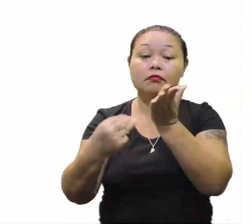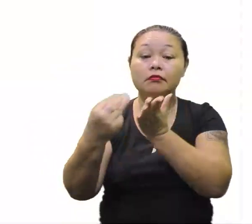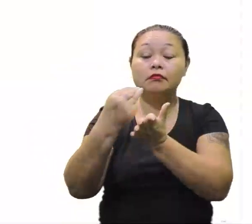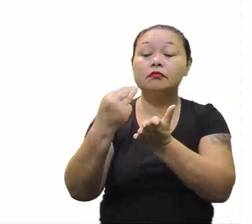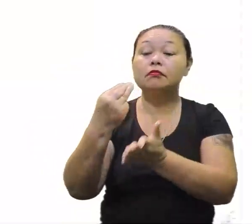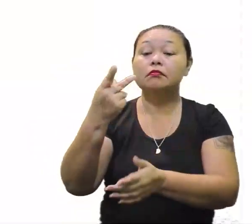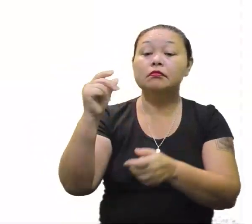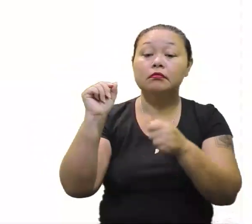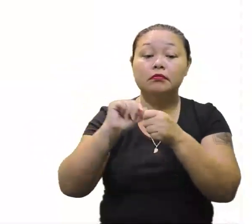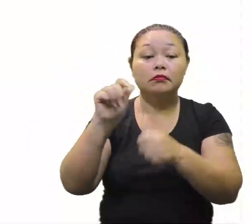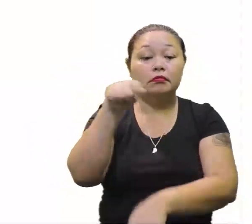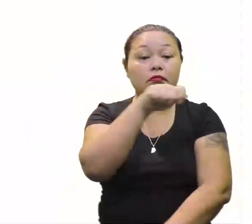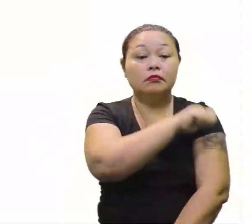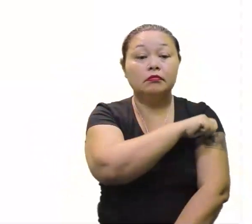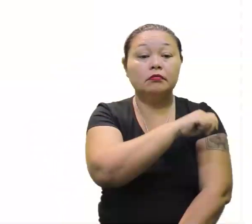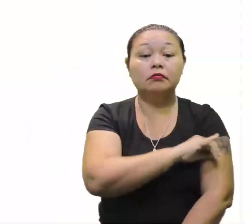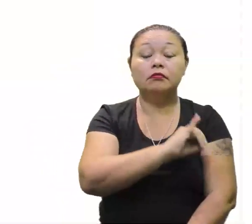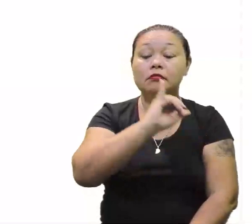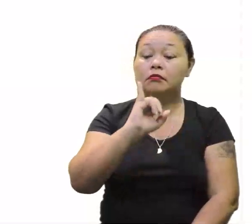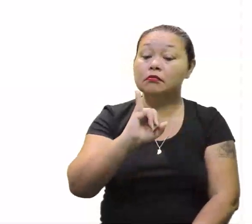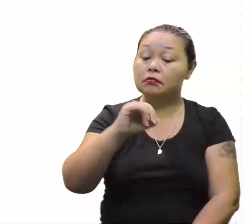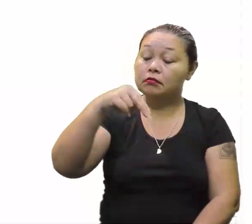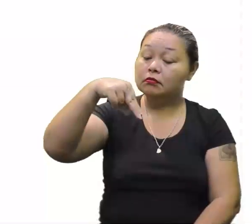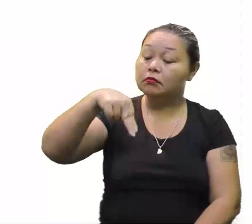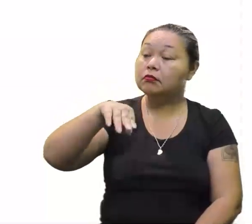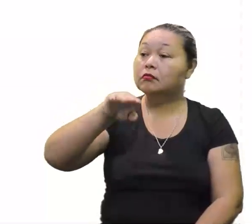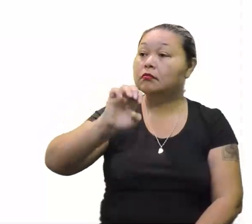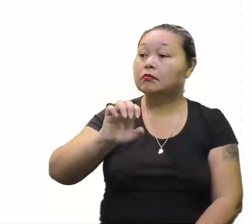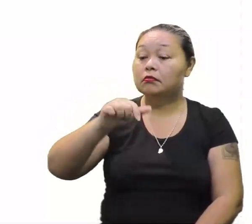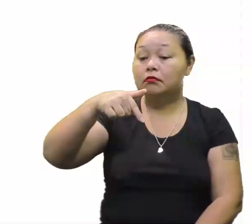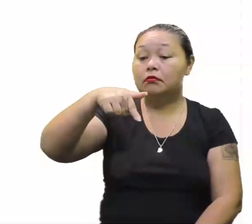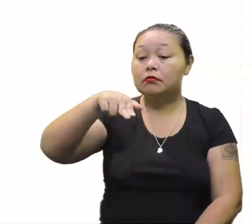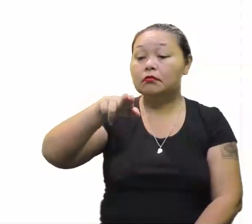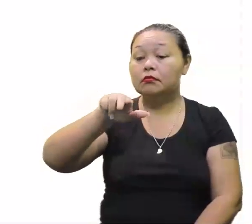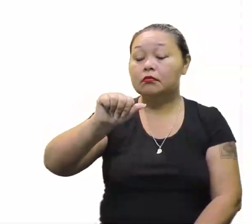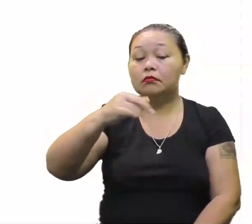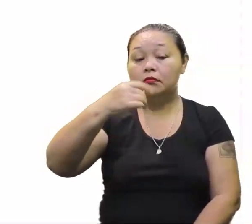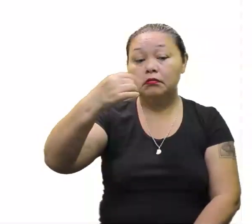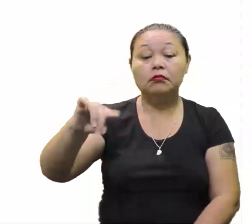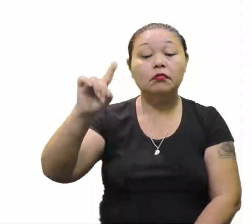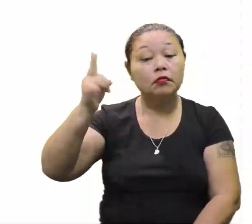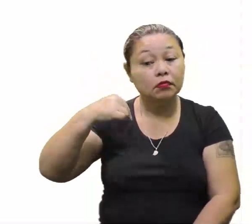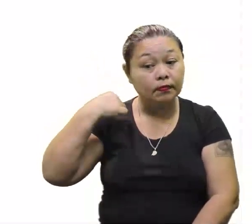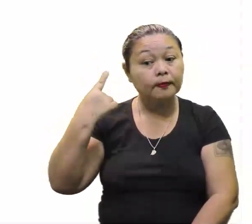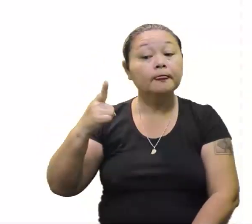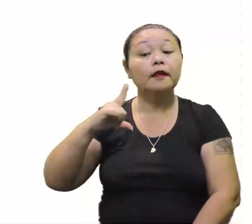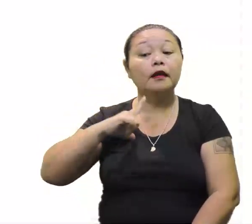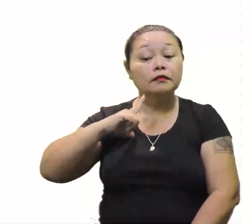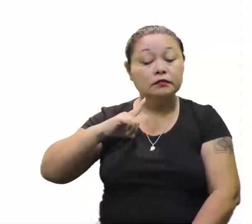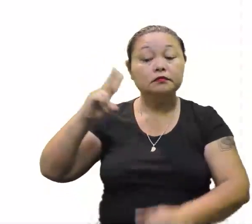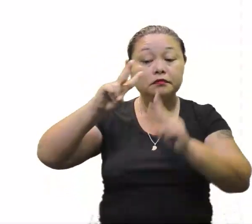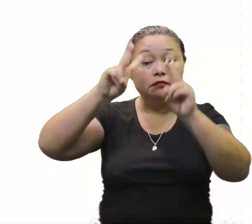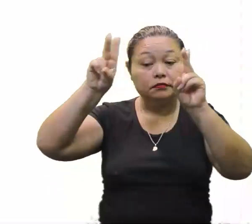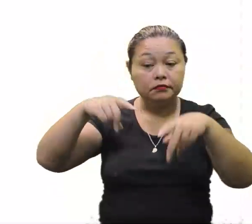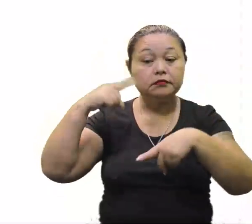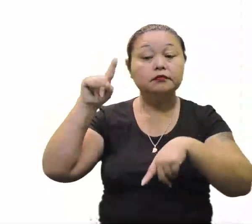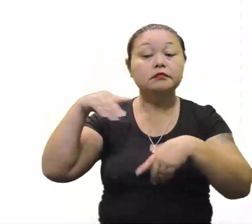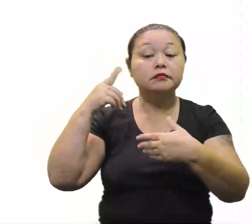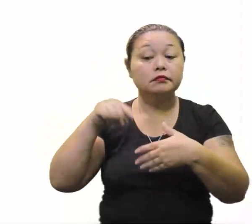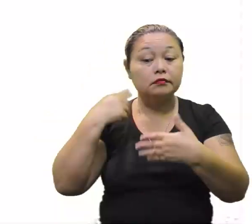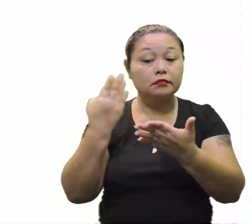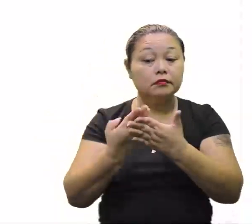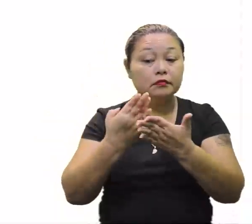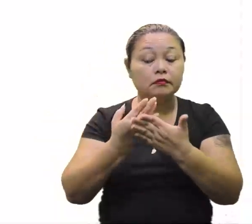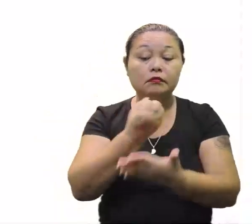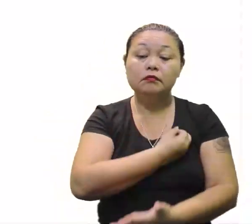aluno. E o assunto é inequações, também tratado aí na nossa aula 22.1. Vamos ver. E